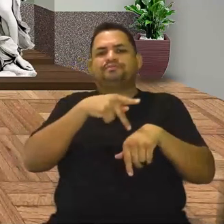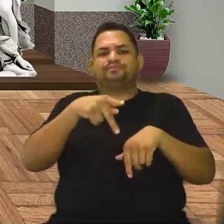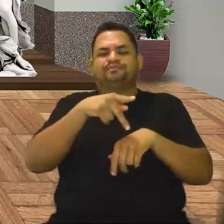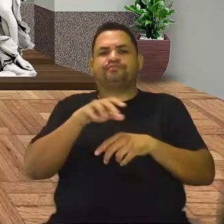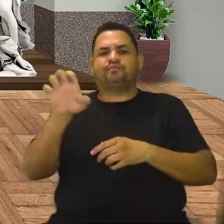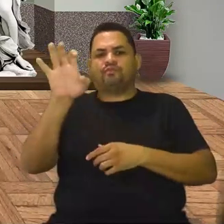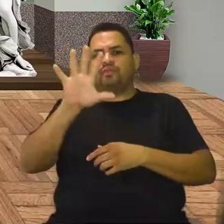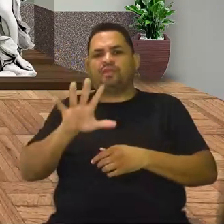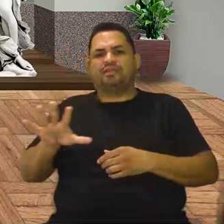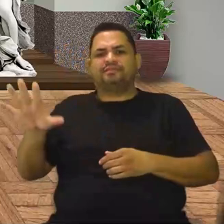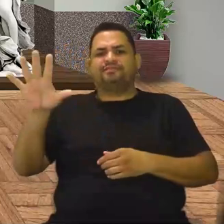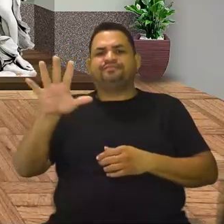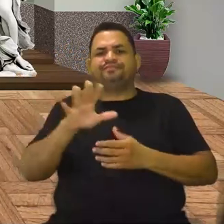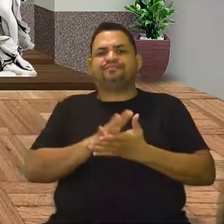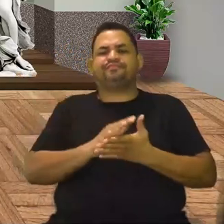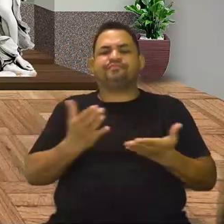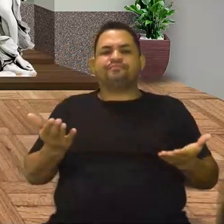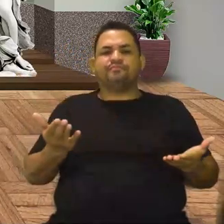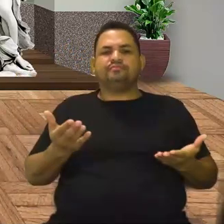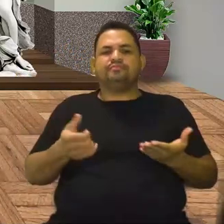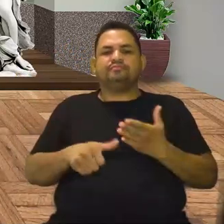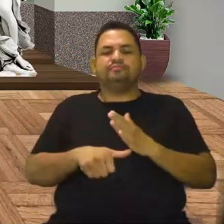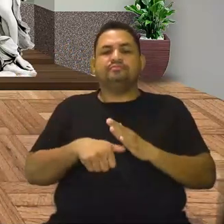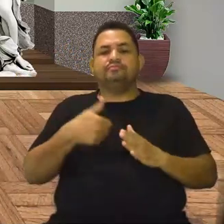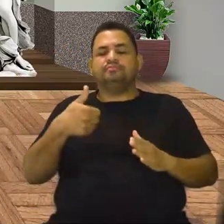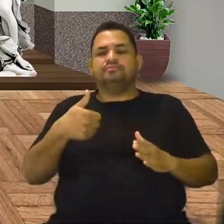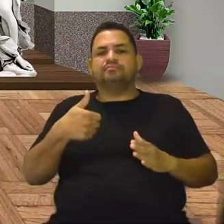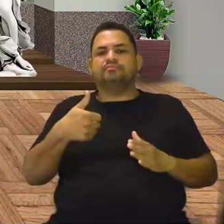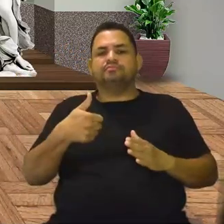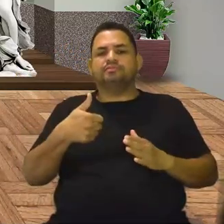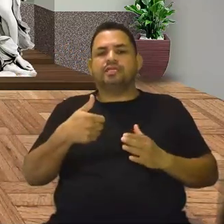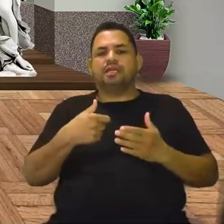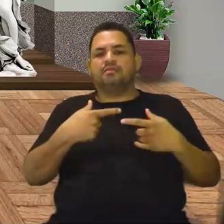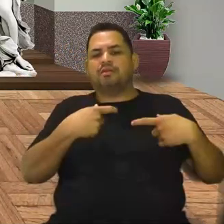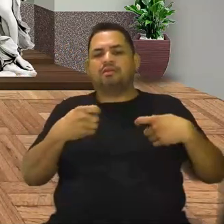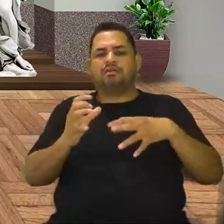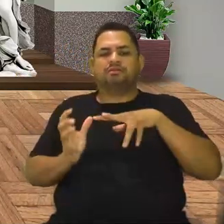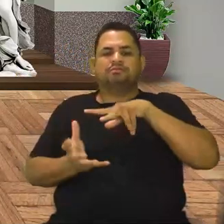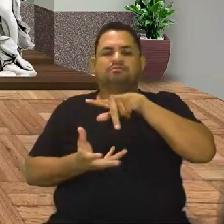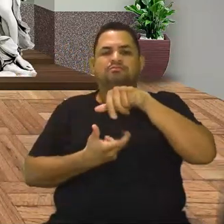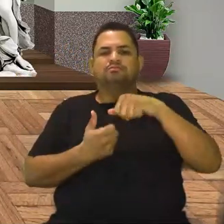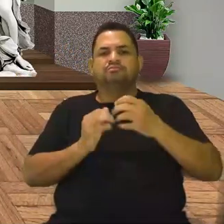Por isso que era chamada a Primeira Guerra Mundial, que envolve outros continentes.